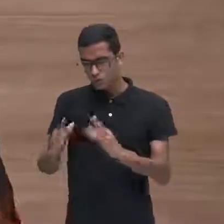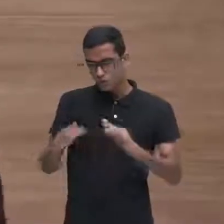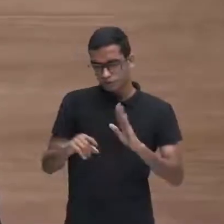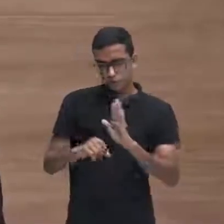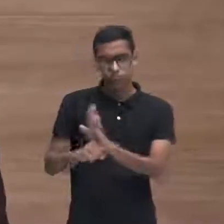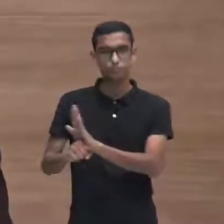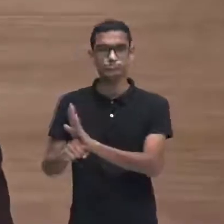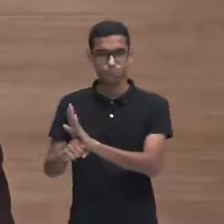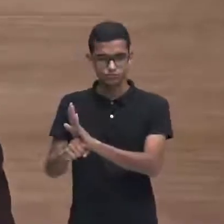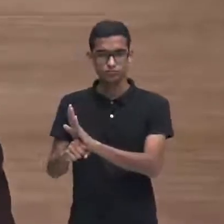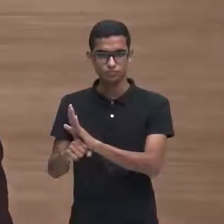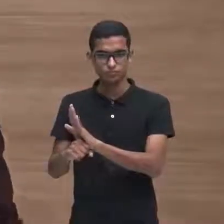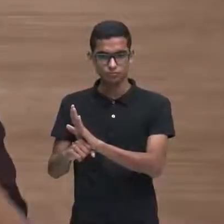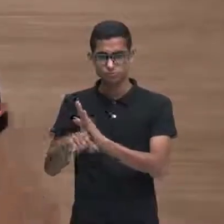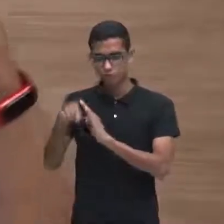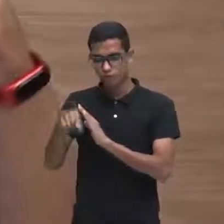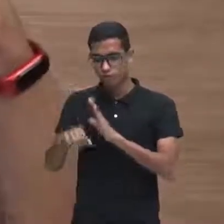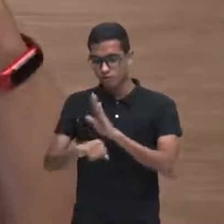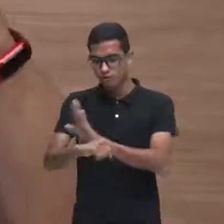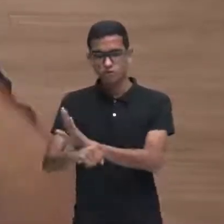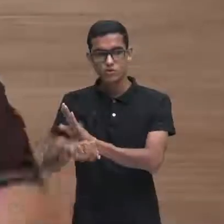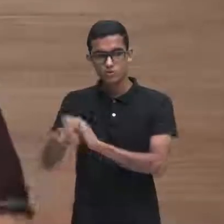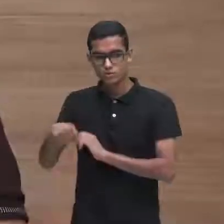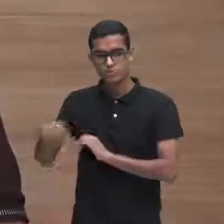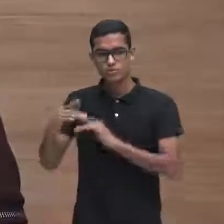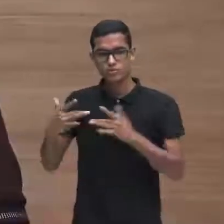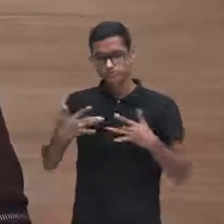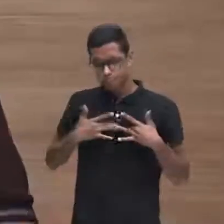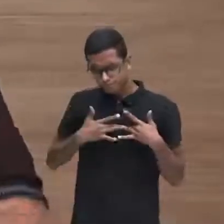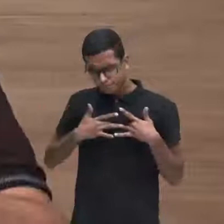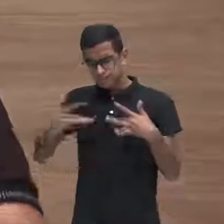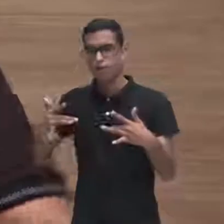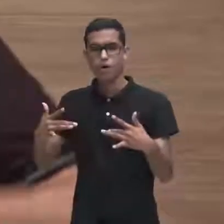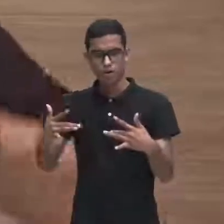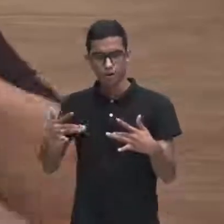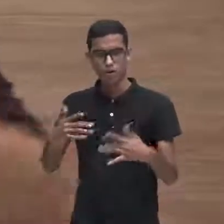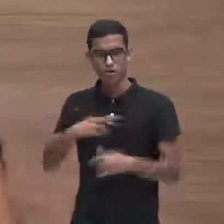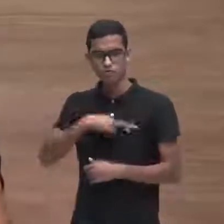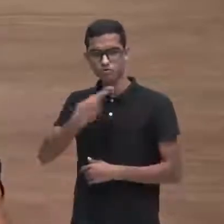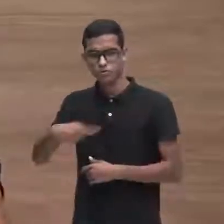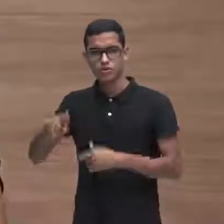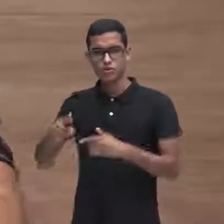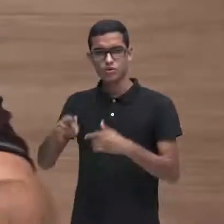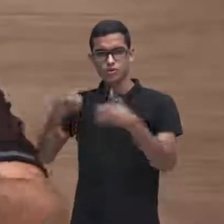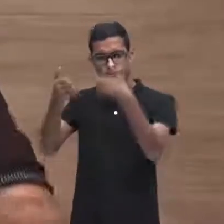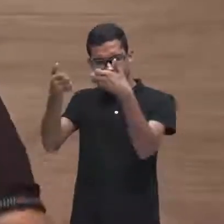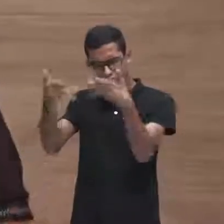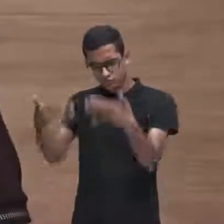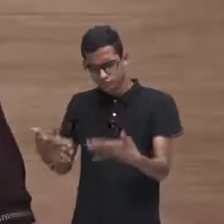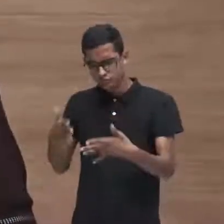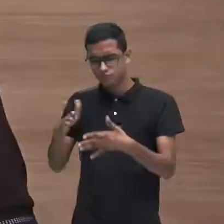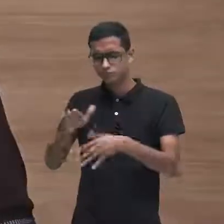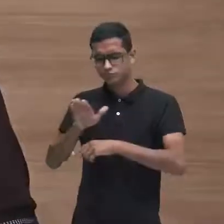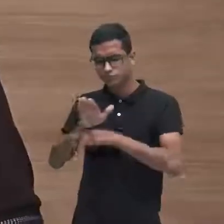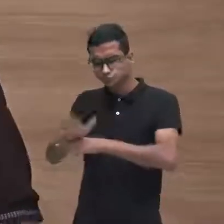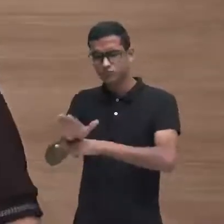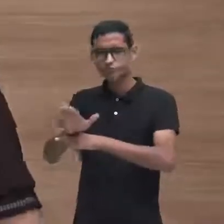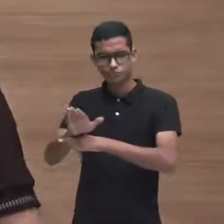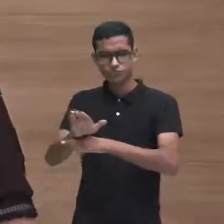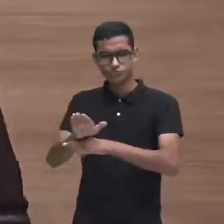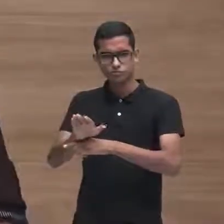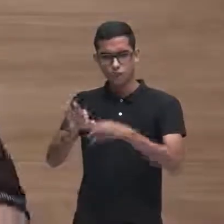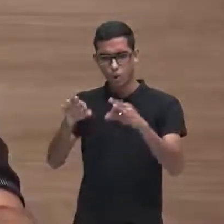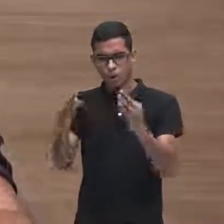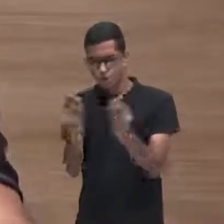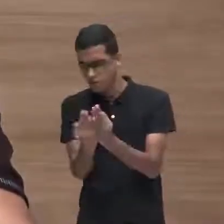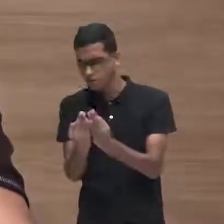solidariedade, sabe? Trouxeram a questão da religião como um amparo para ele e para essa família. Quando